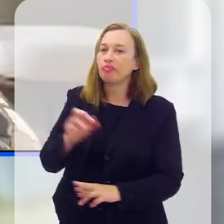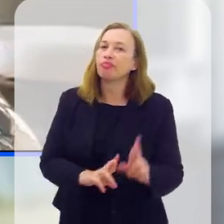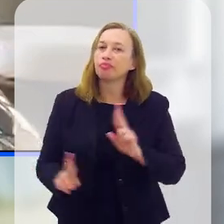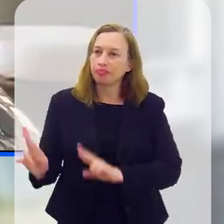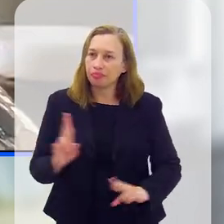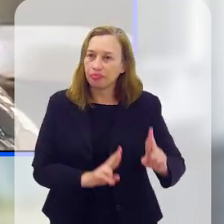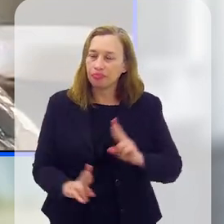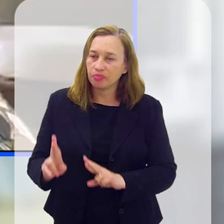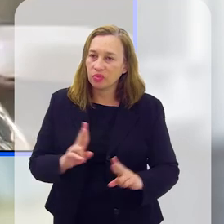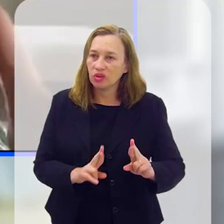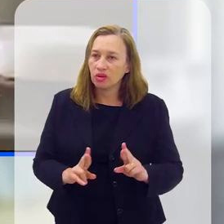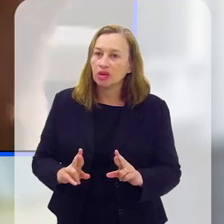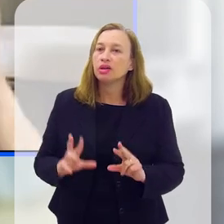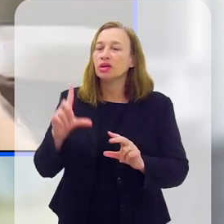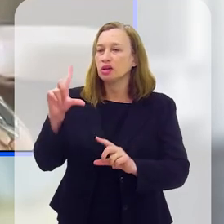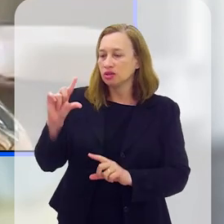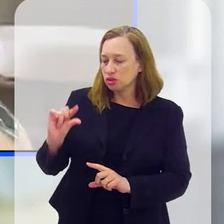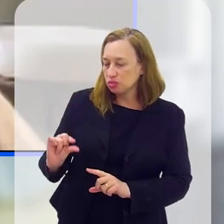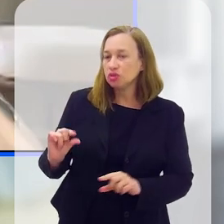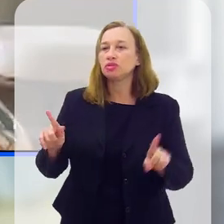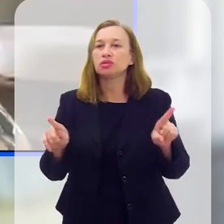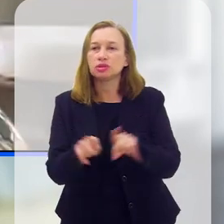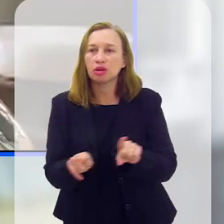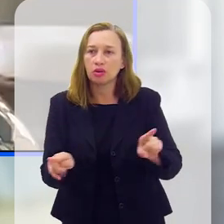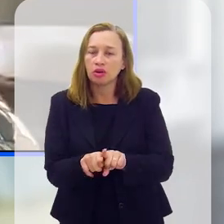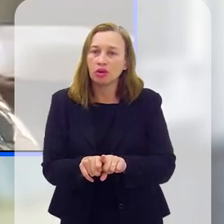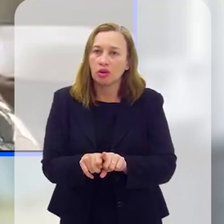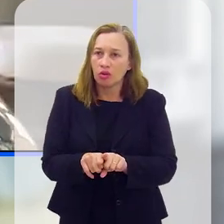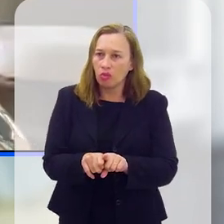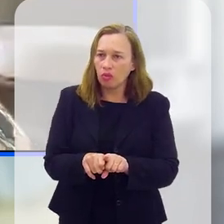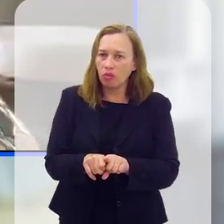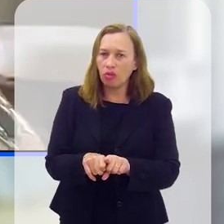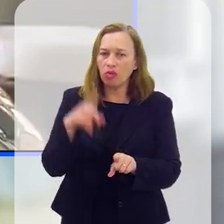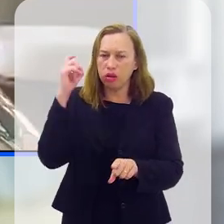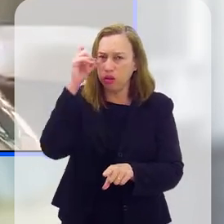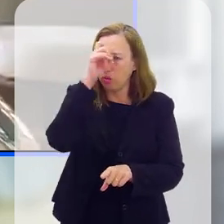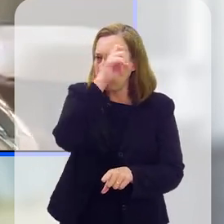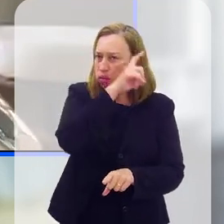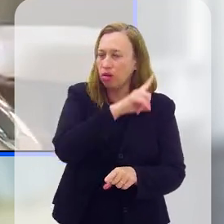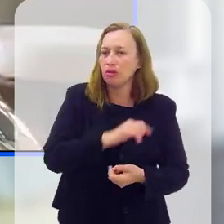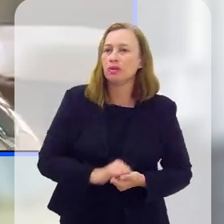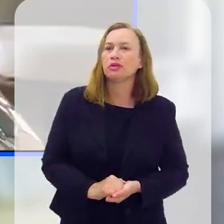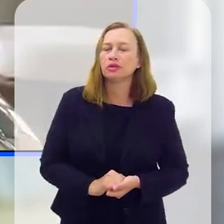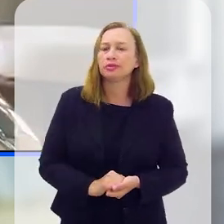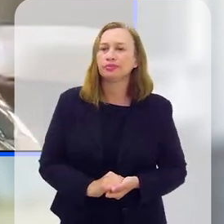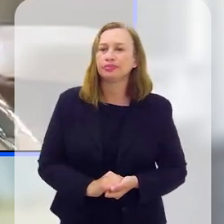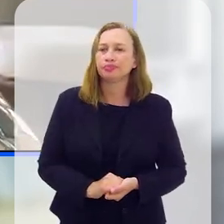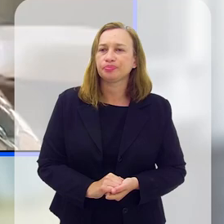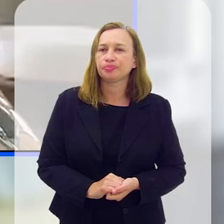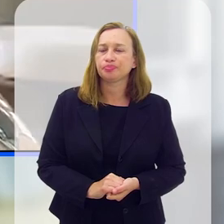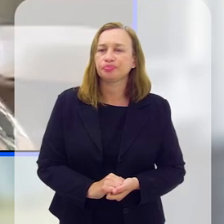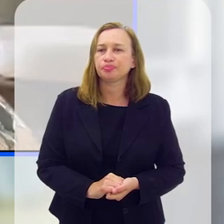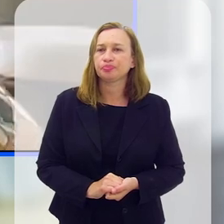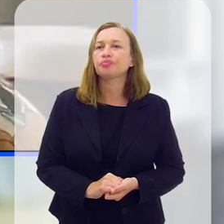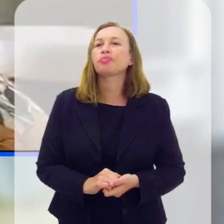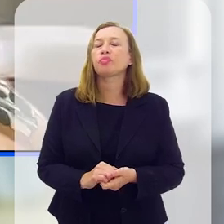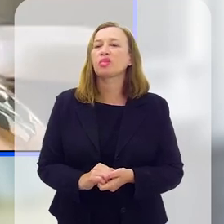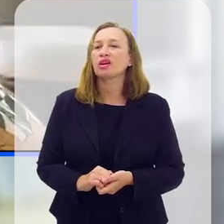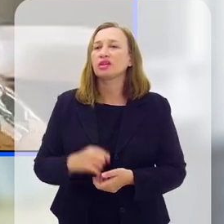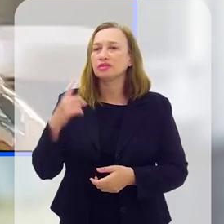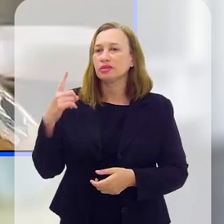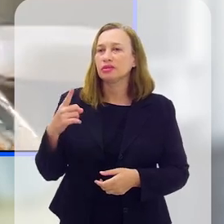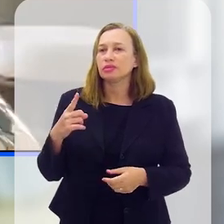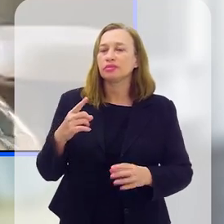bastante essas relações e tende a amenizar também muitas dificuldades que vêm